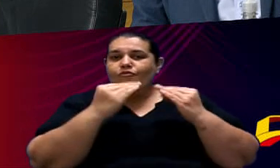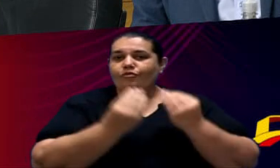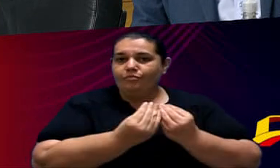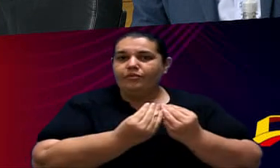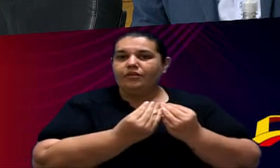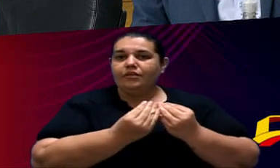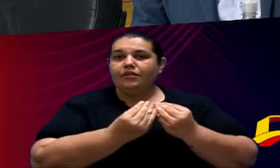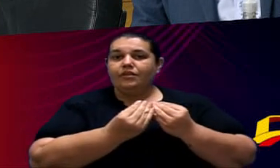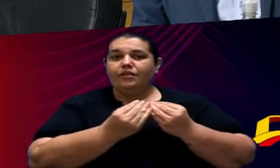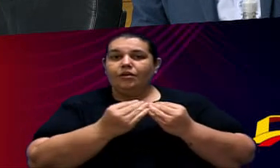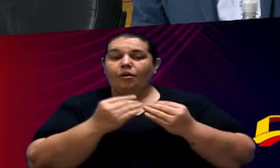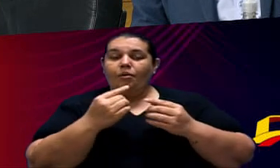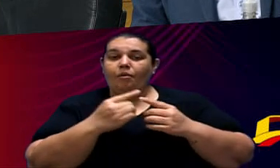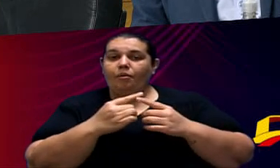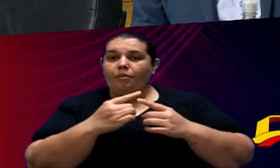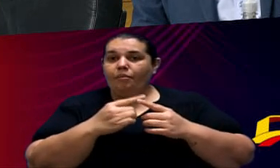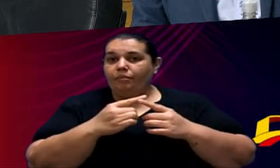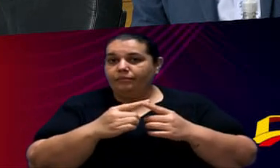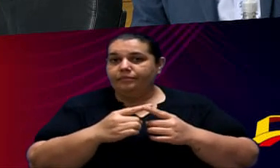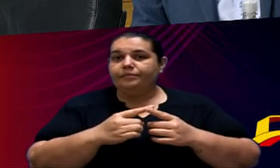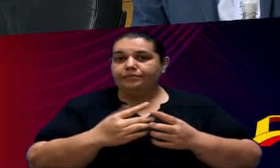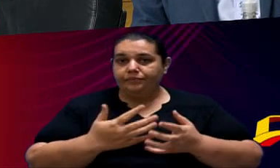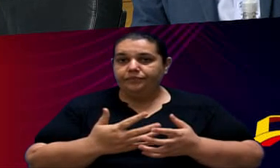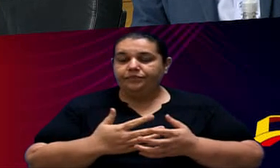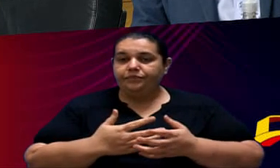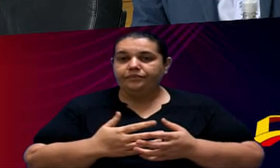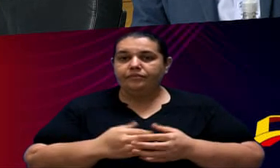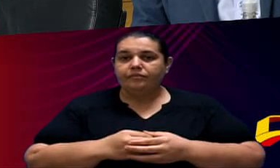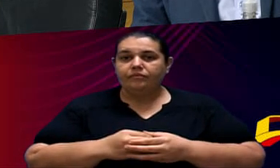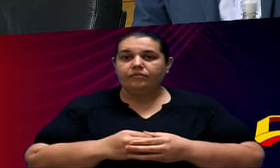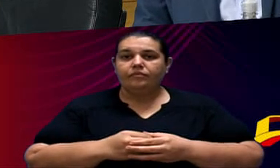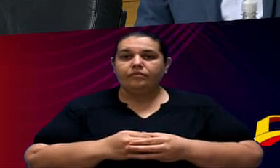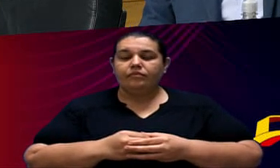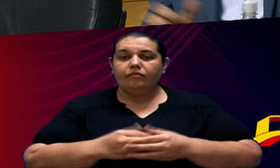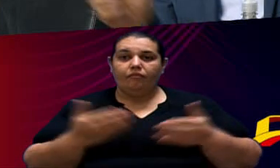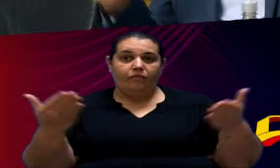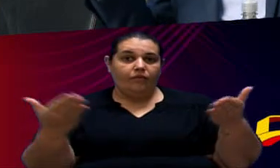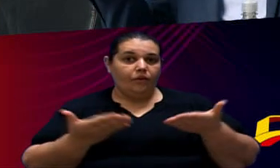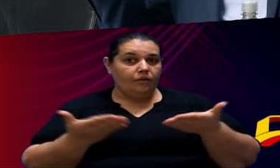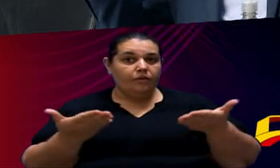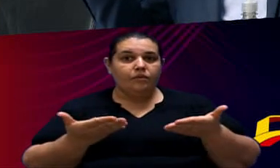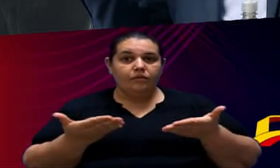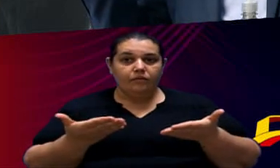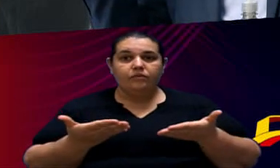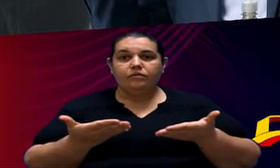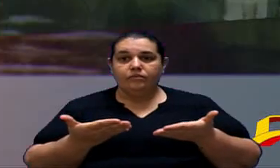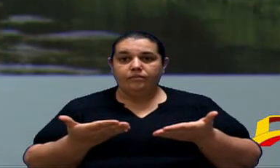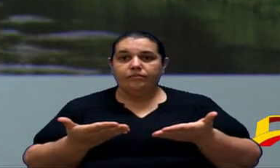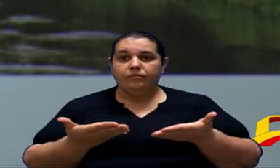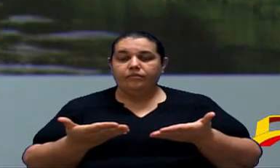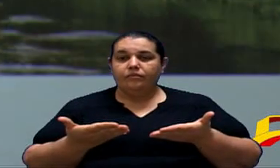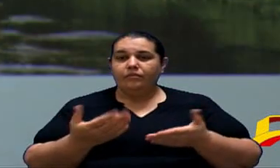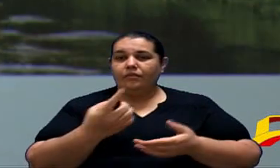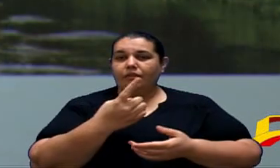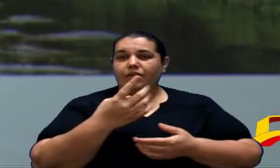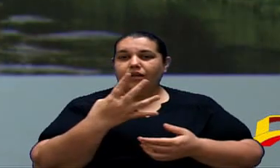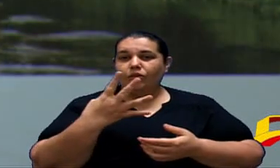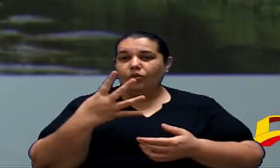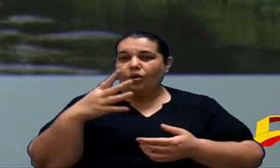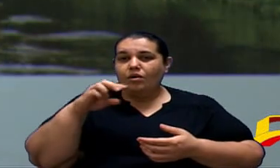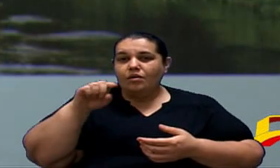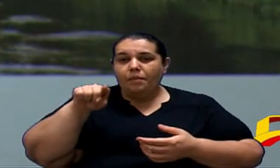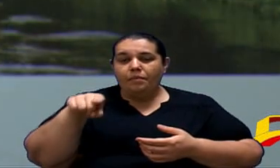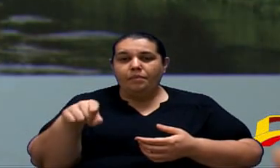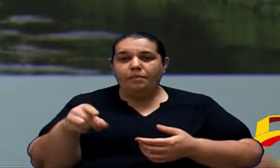Diretamente Direta E indiretamente Hoje Nós temos 14 milhões